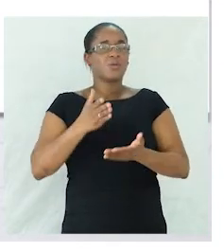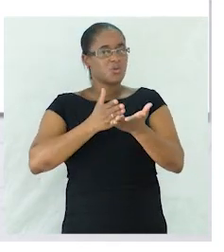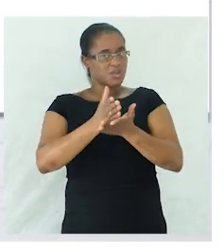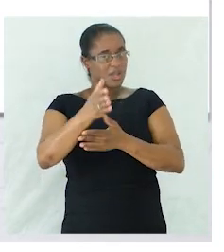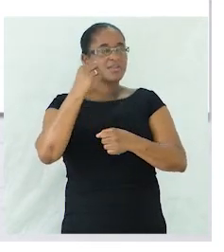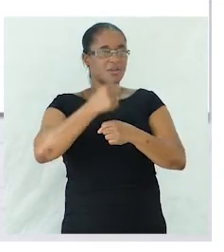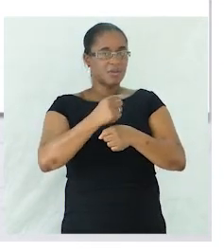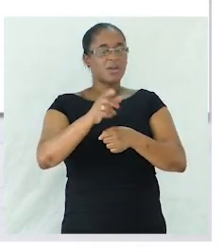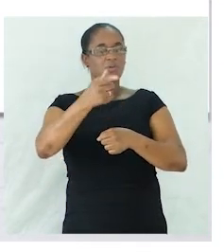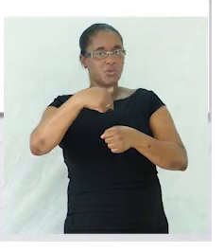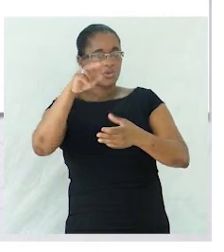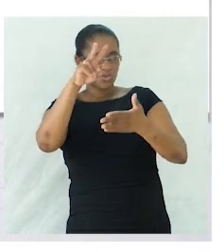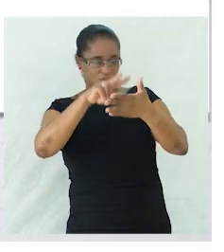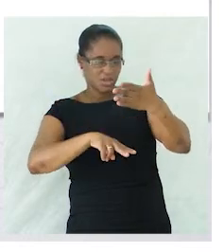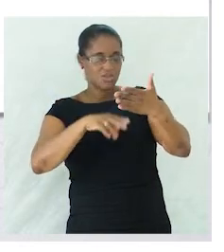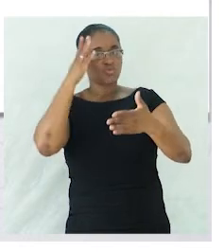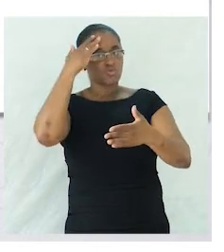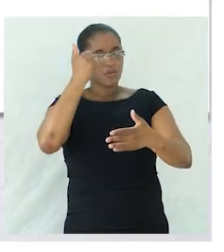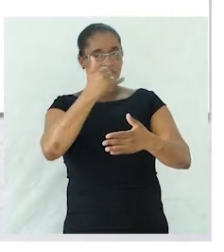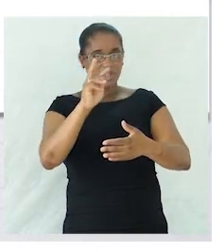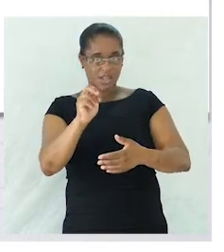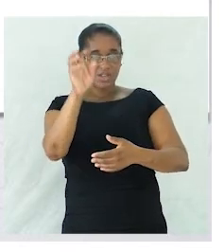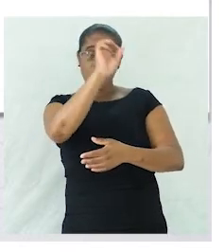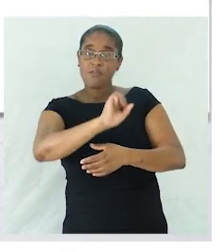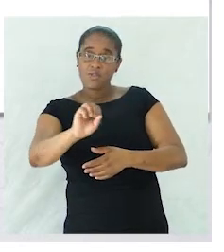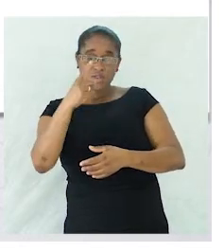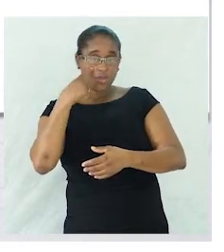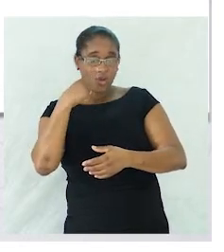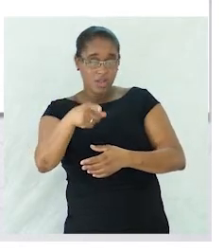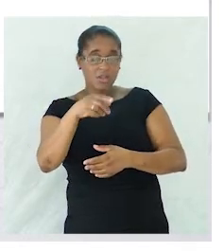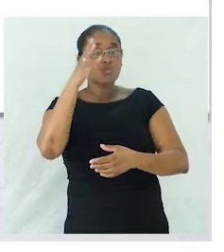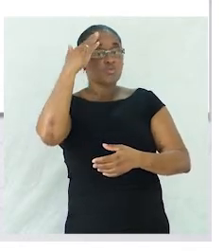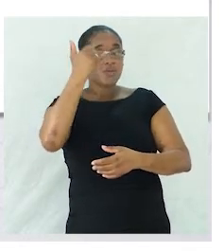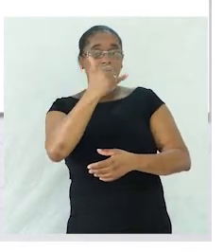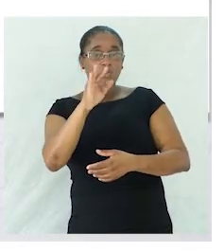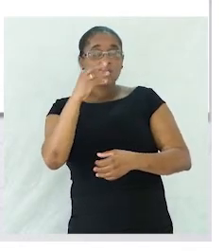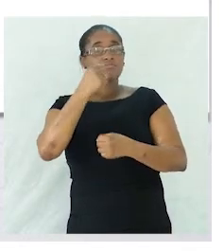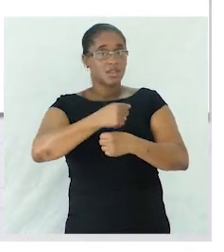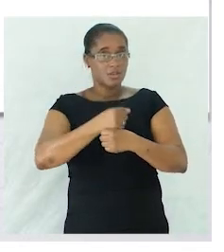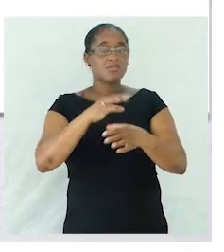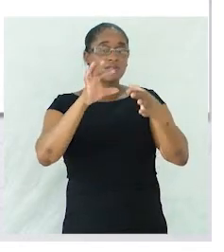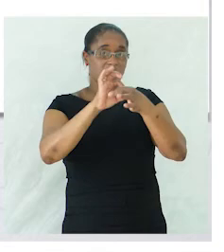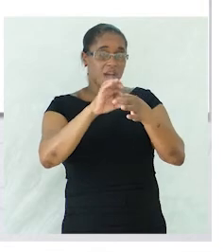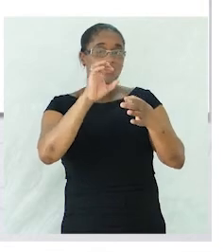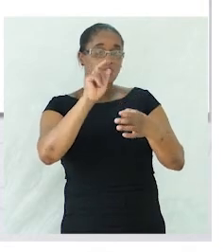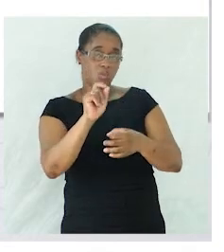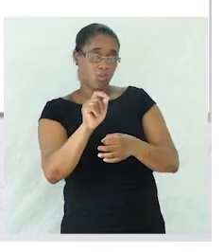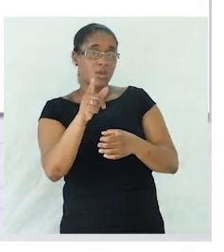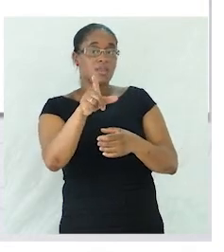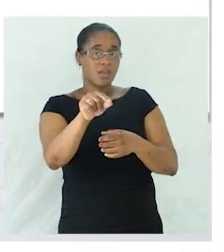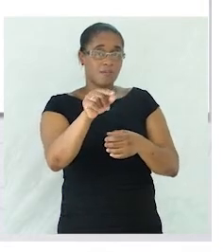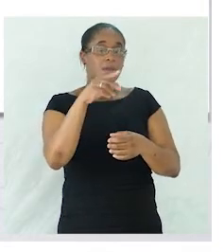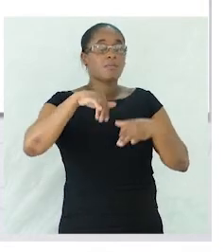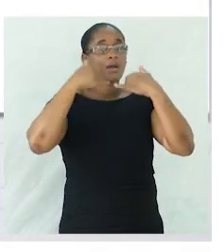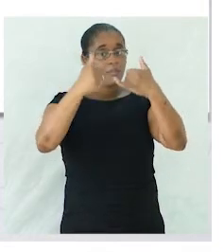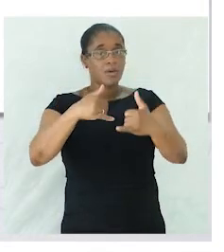a trabalhar o nosso texto manual página 23 vocês vão encontrar na página 24 exercícios relacionados com substantivos e também com a